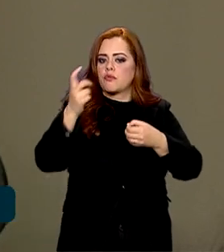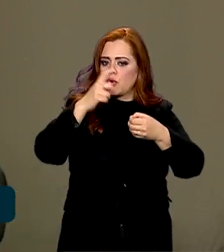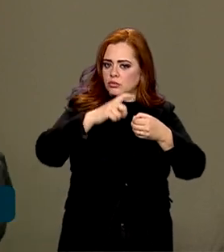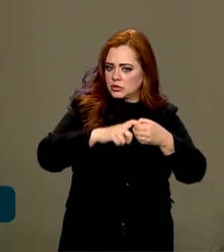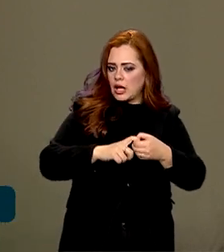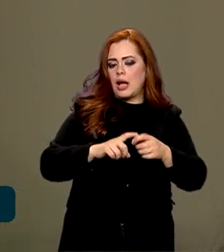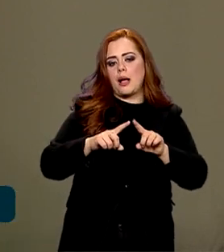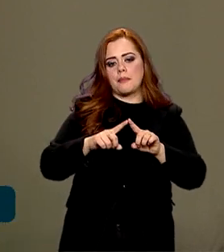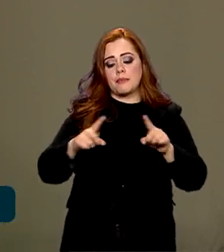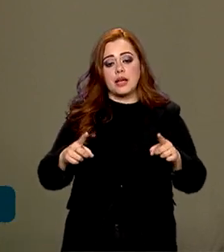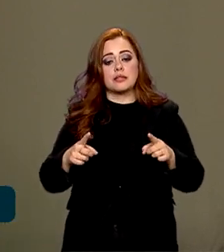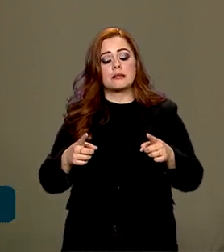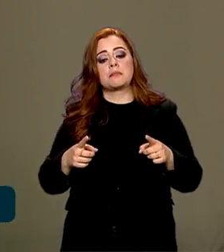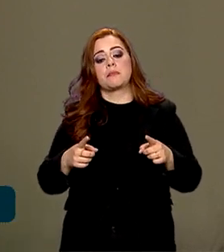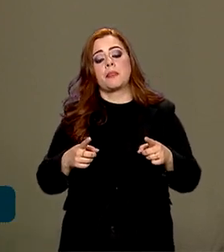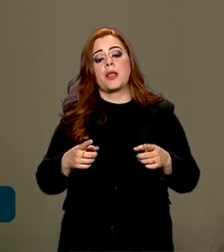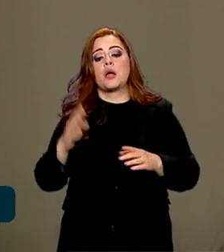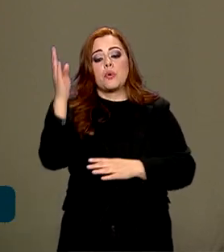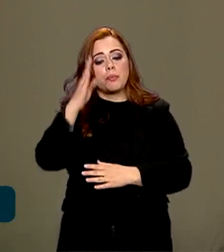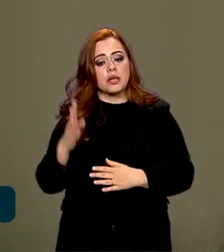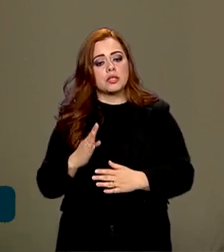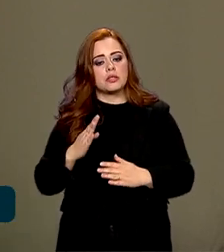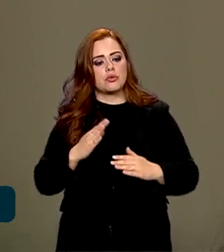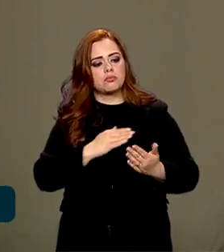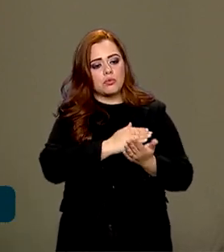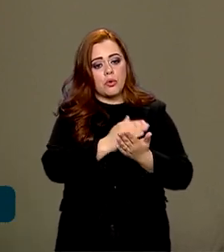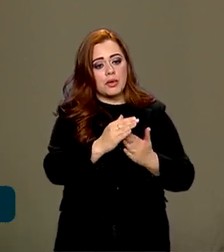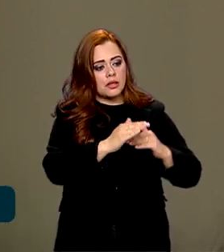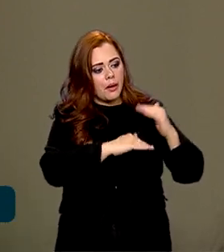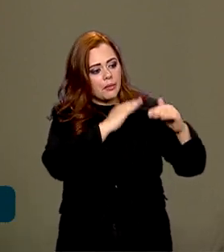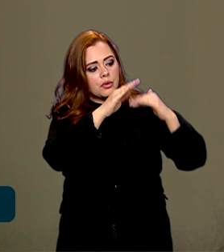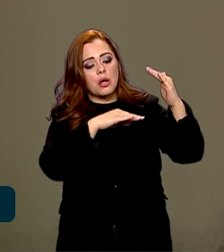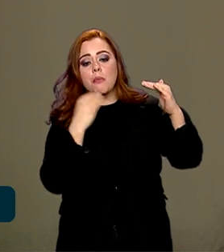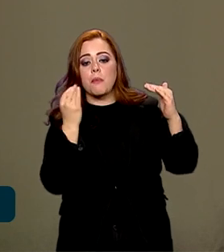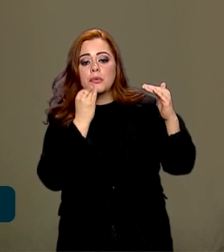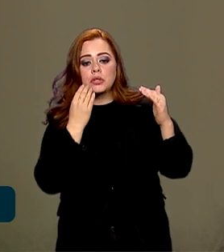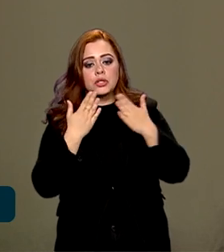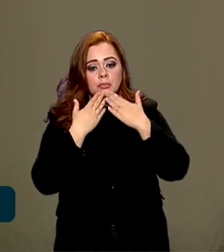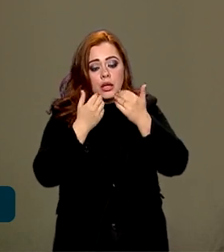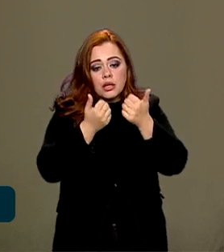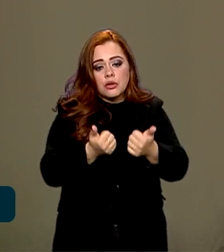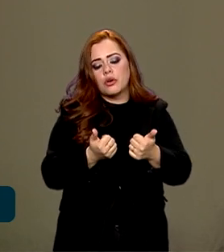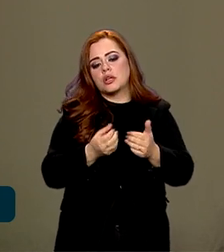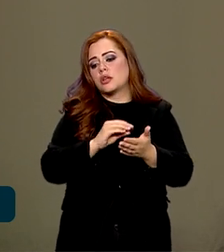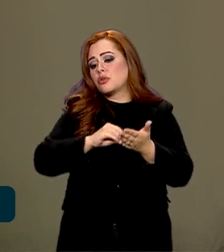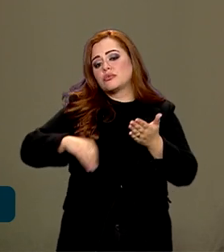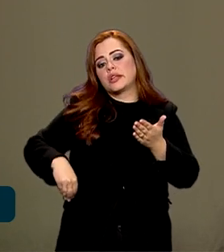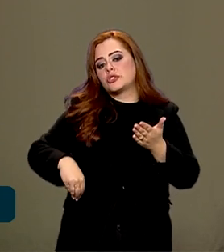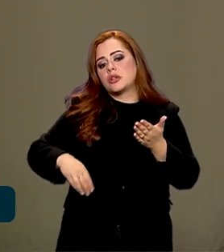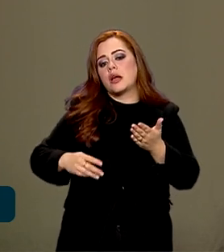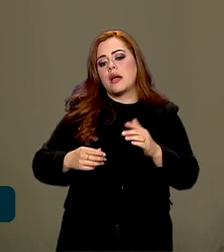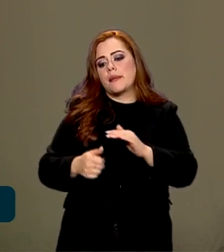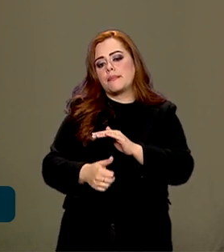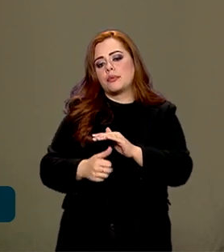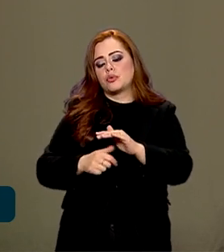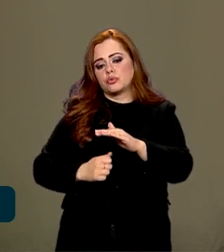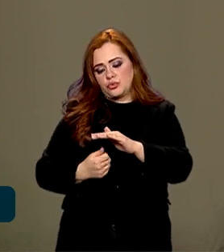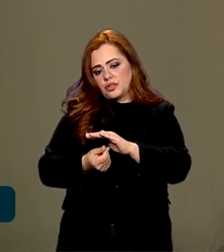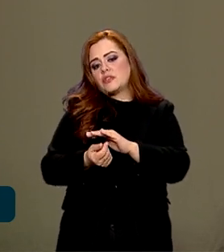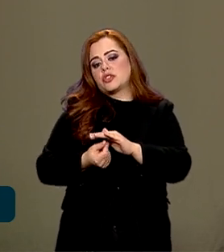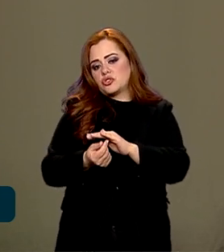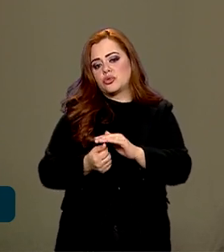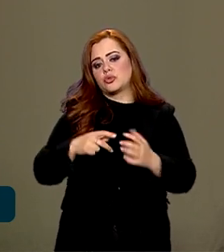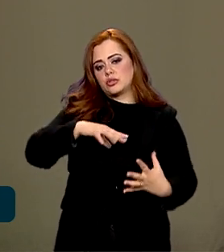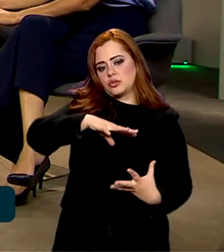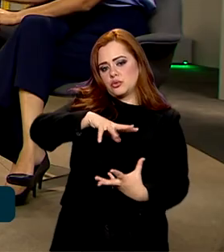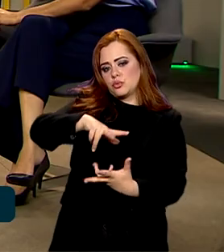vai botar o dinheiro dele e quer o retorno. E o Brasil apresenta essas oportunidades que não vão ser deixadas de lado pelos investidores estrangeiros, tenho certeza.